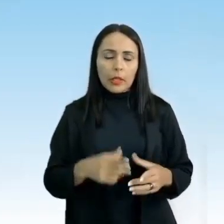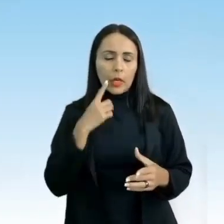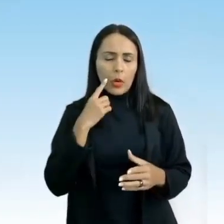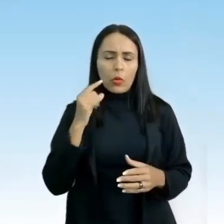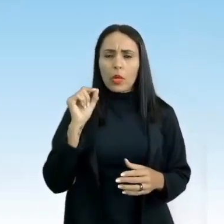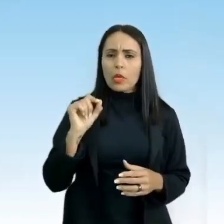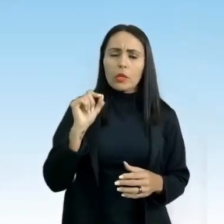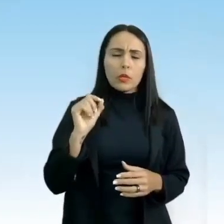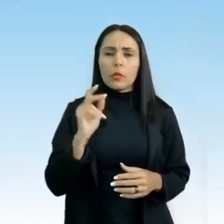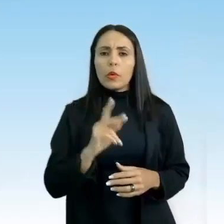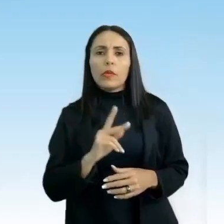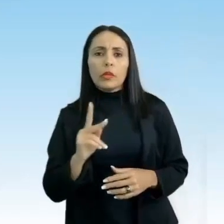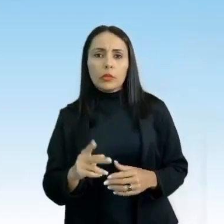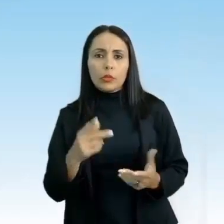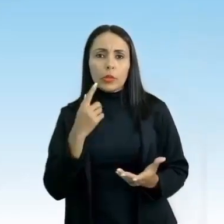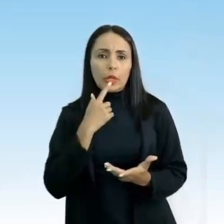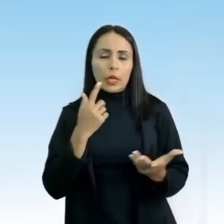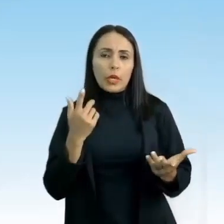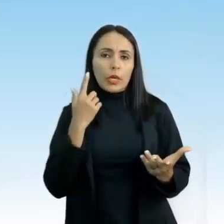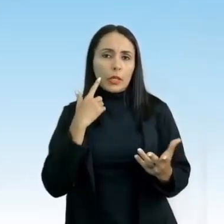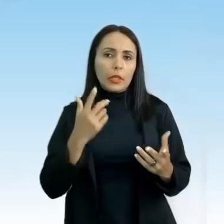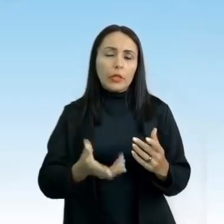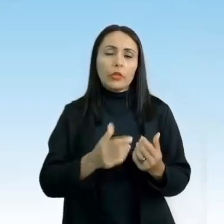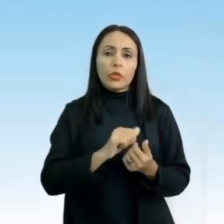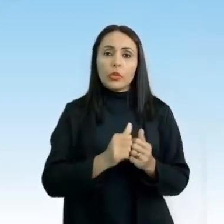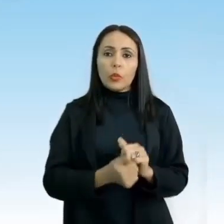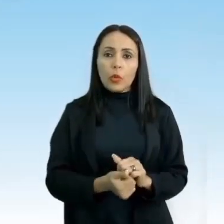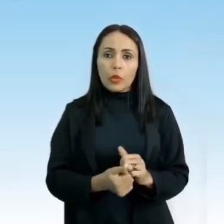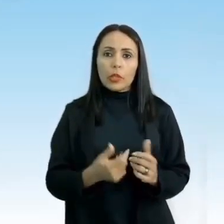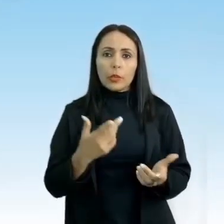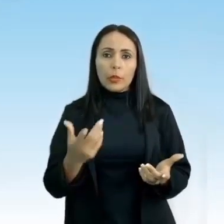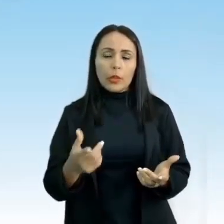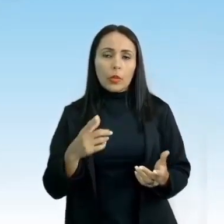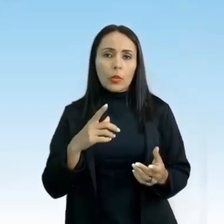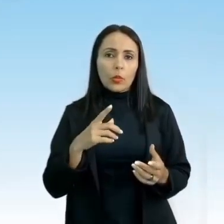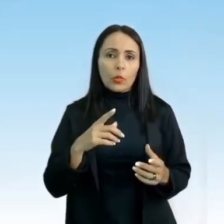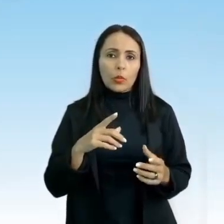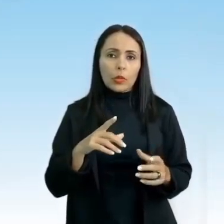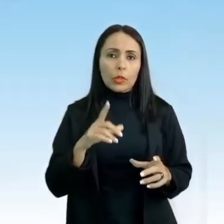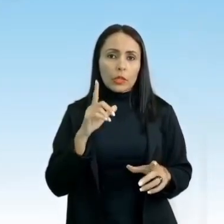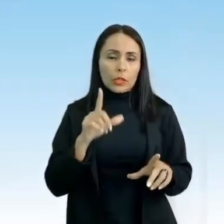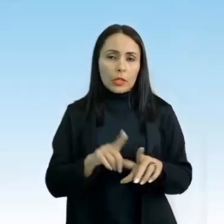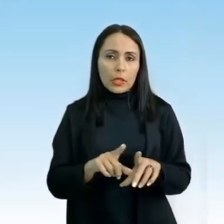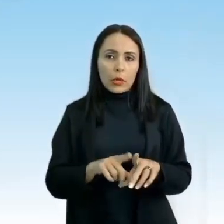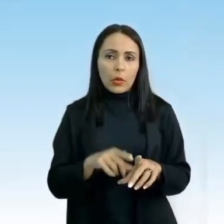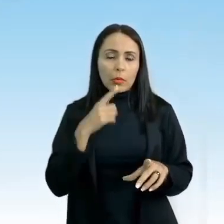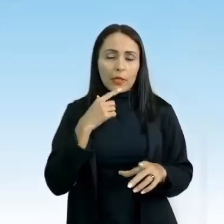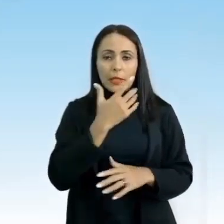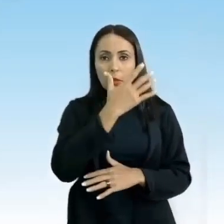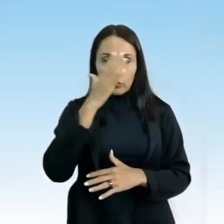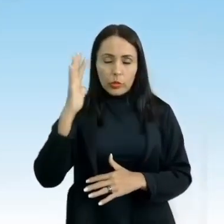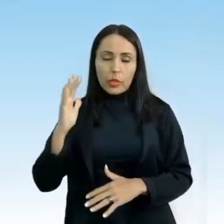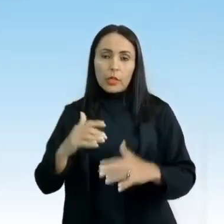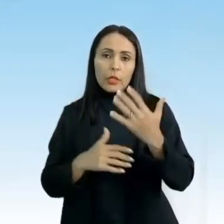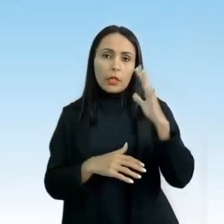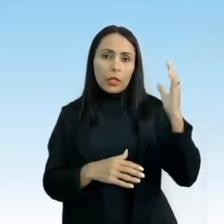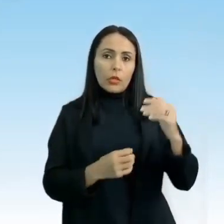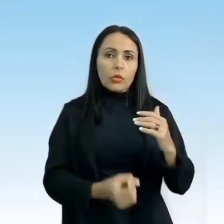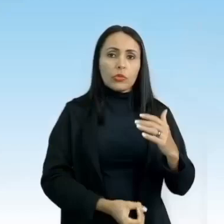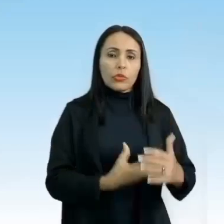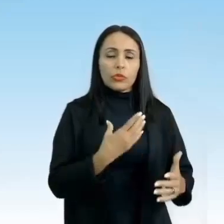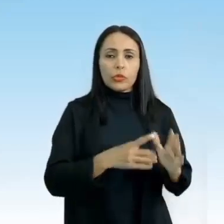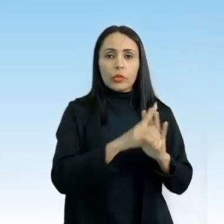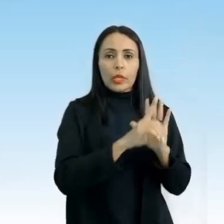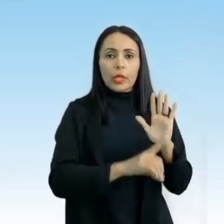são, professora? A definição do esporte de aventura, também conhecida como esporte da natureza, surgiu no final da